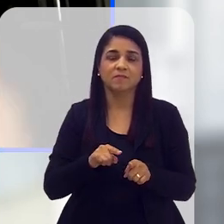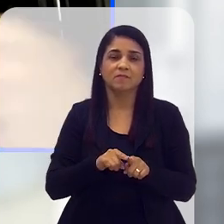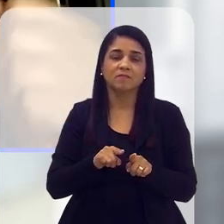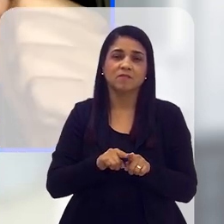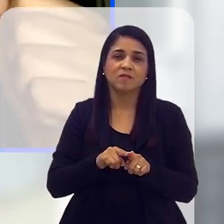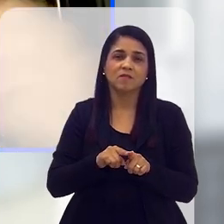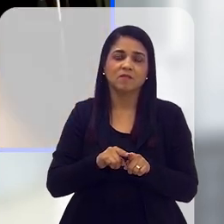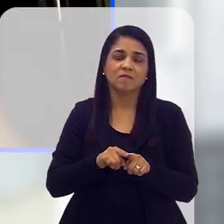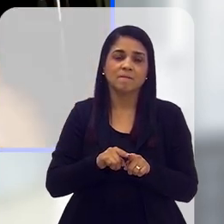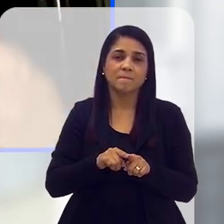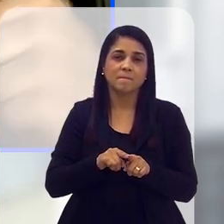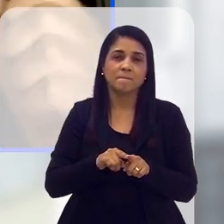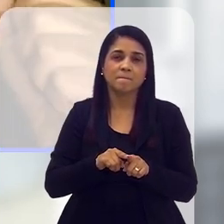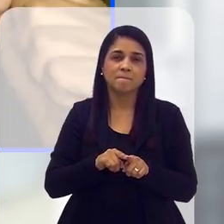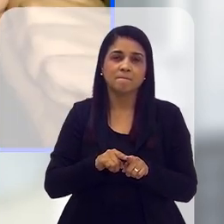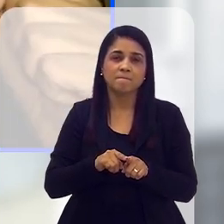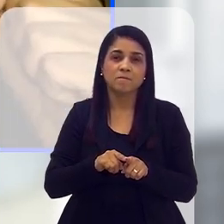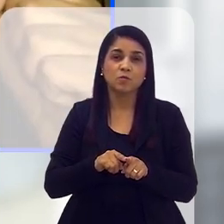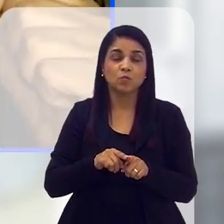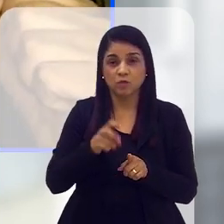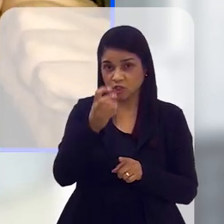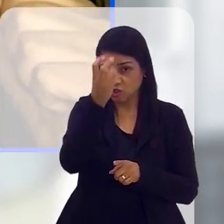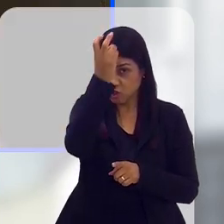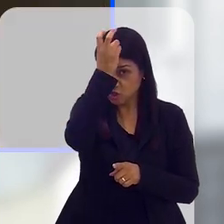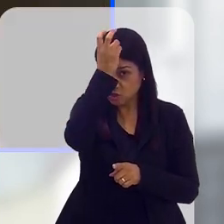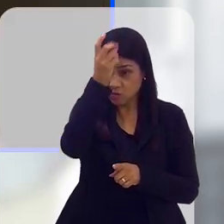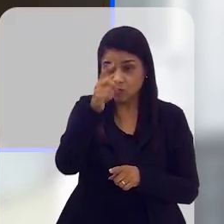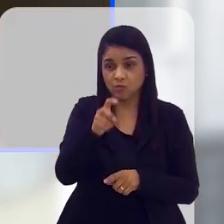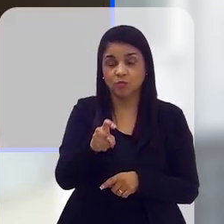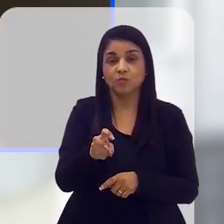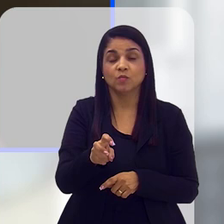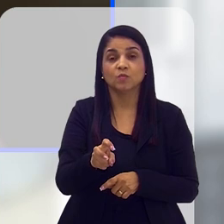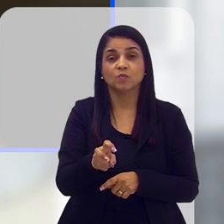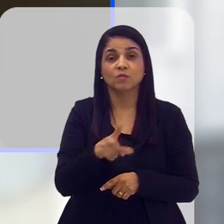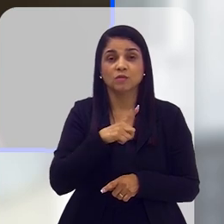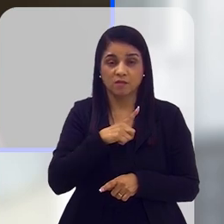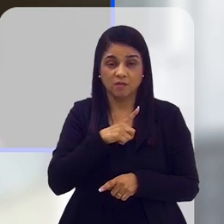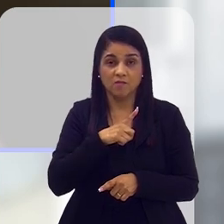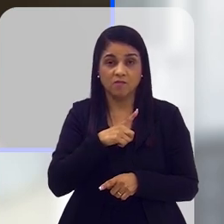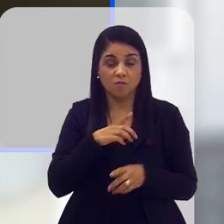que ocorreu, a COP27 que ocorreu no Egito,